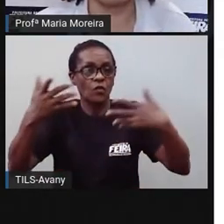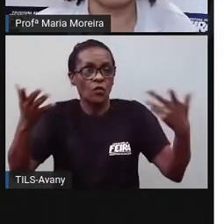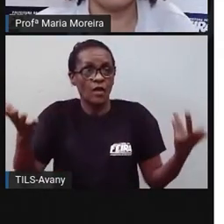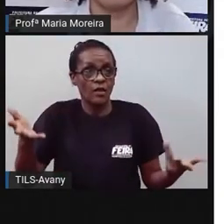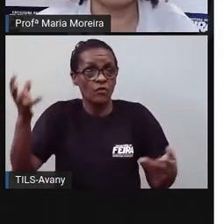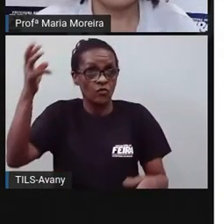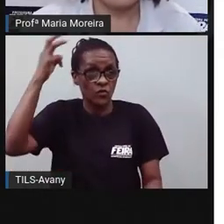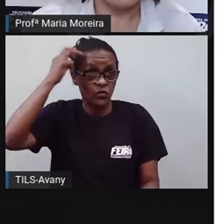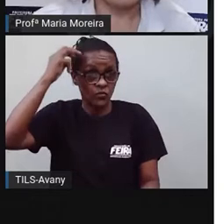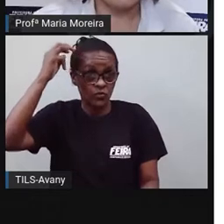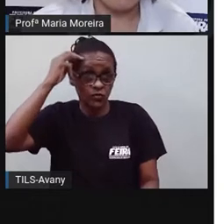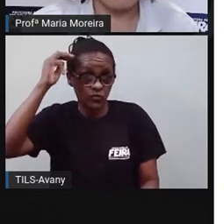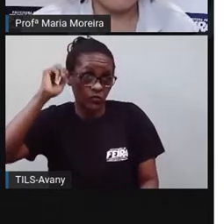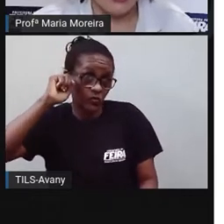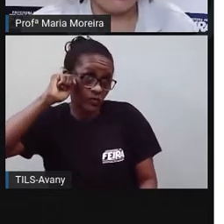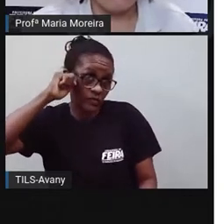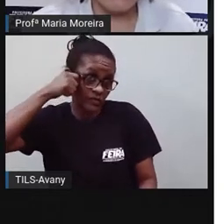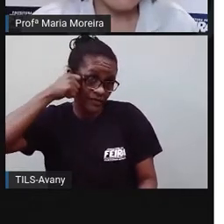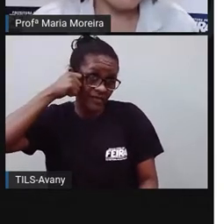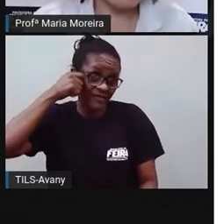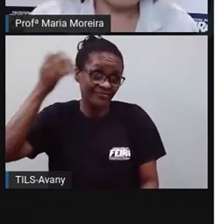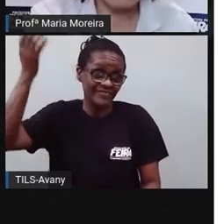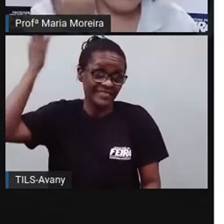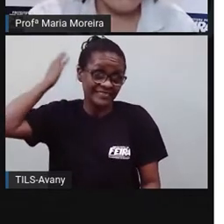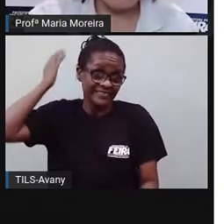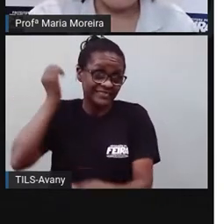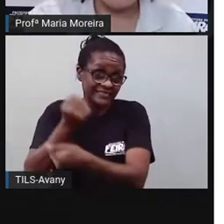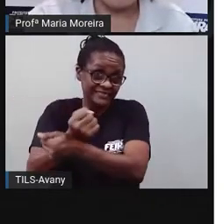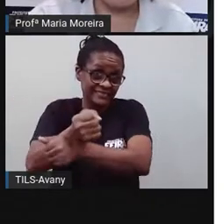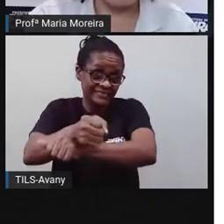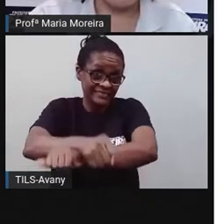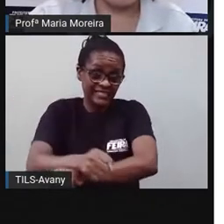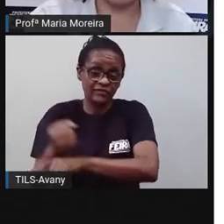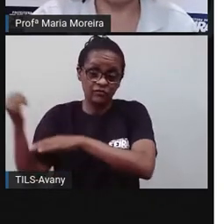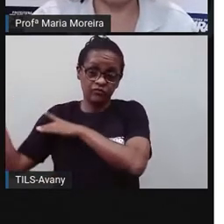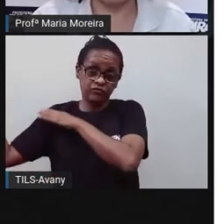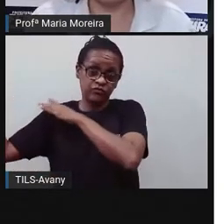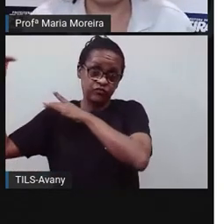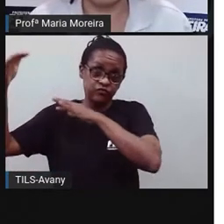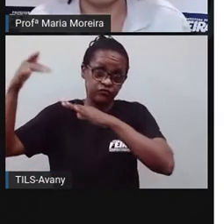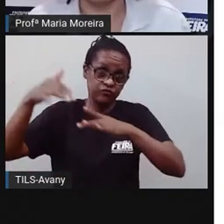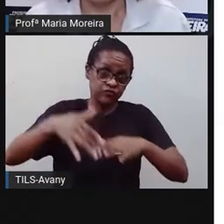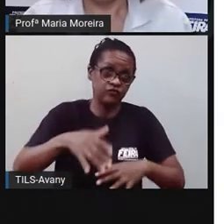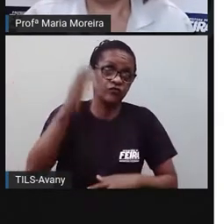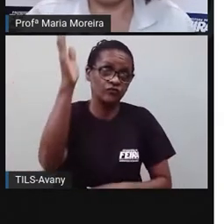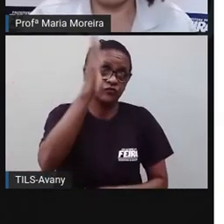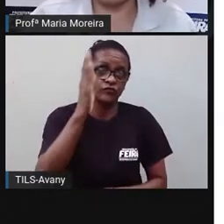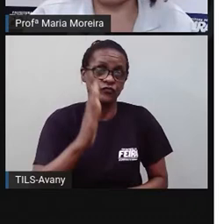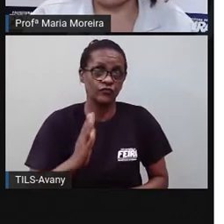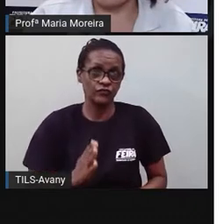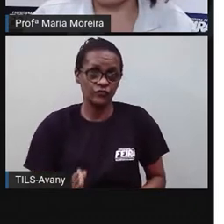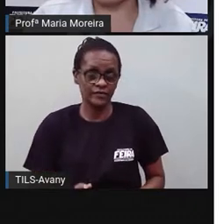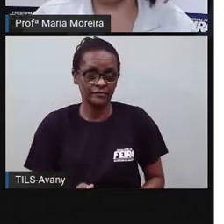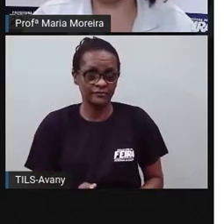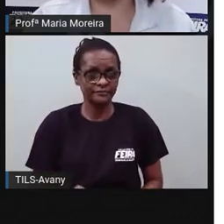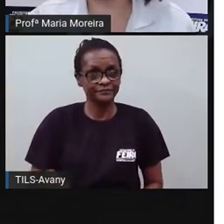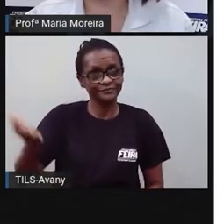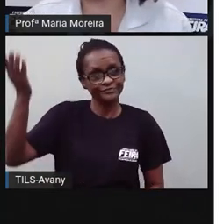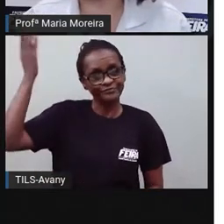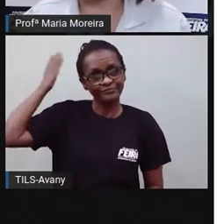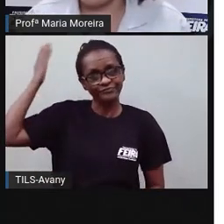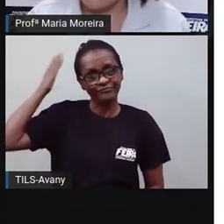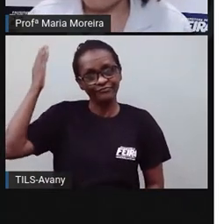africanos escravizados e que vieram, gente, para o Brasil durante o período colonial e